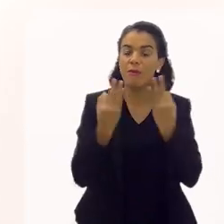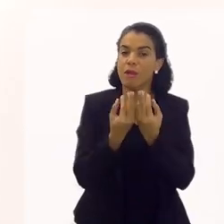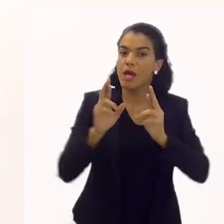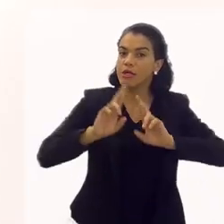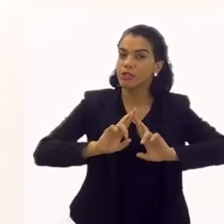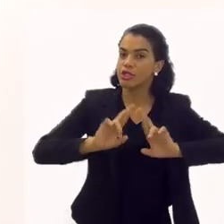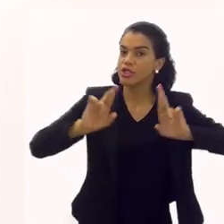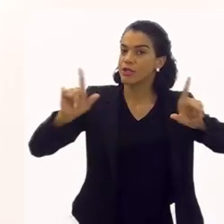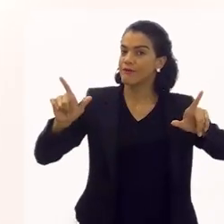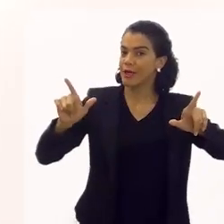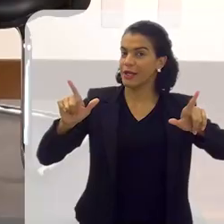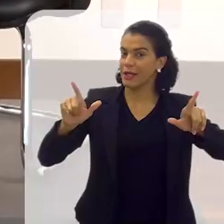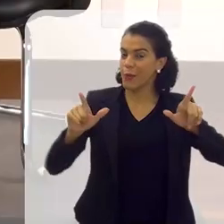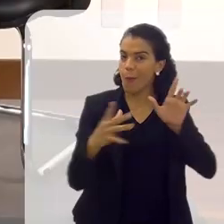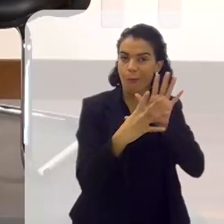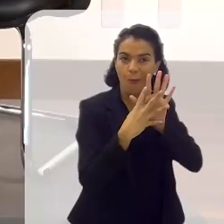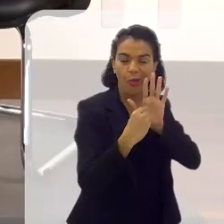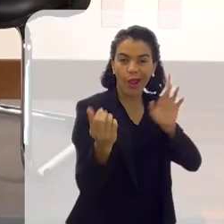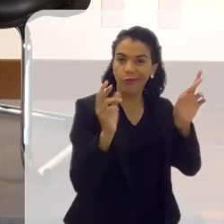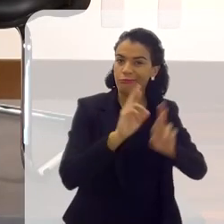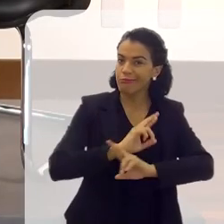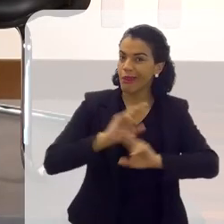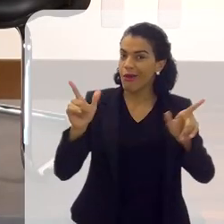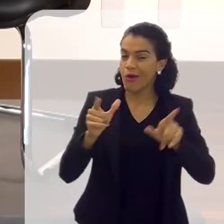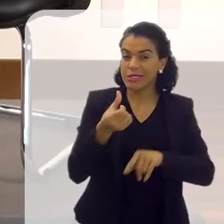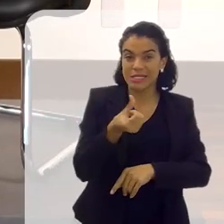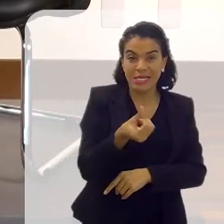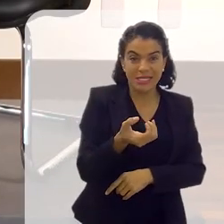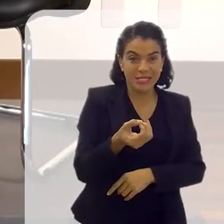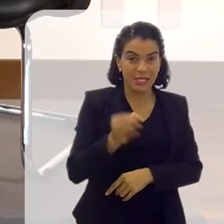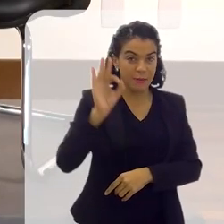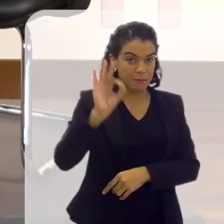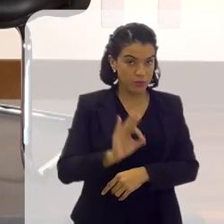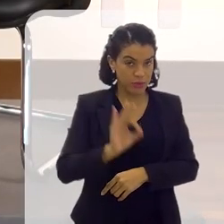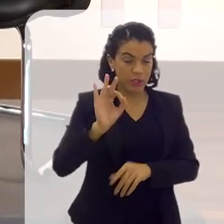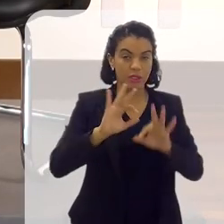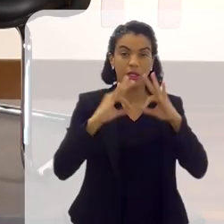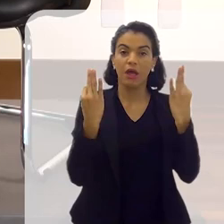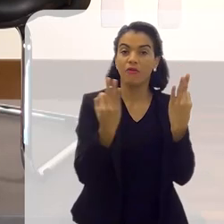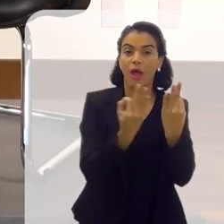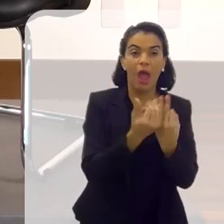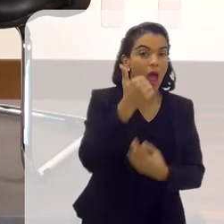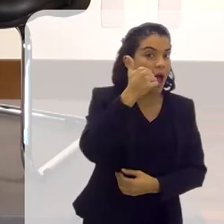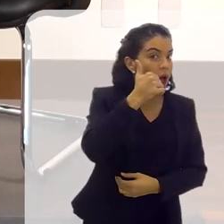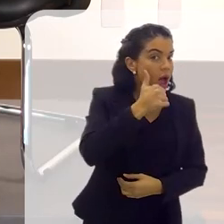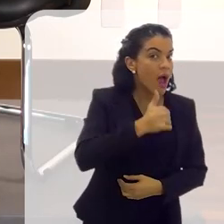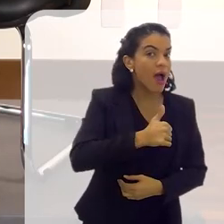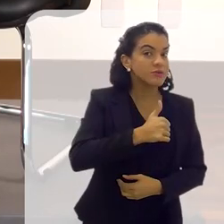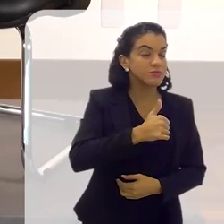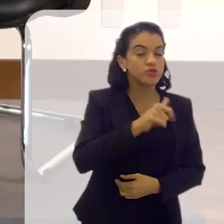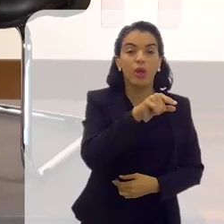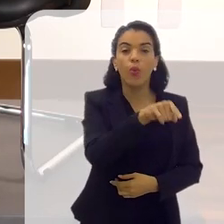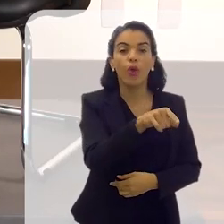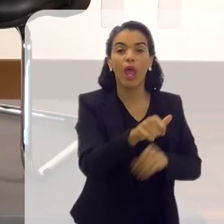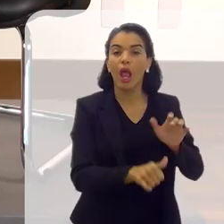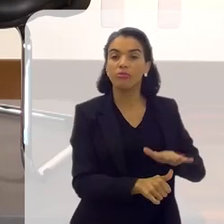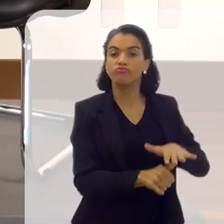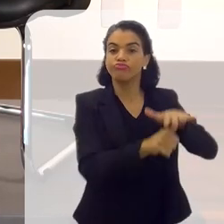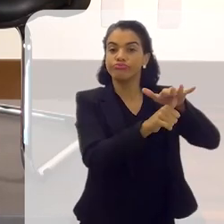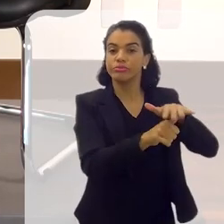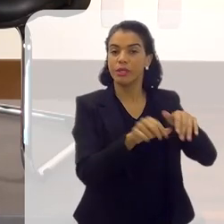família diferente. Hoje, 60% das famílias, as mulheres são